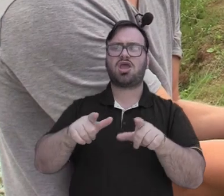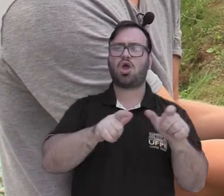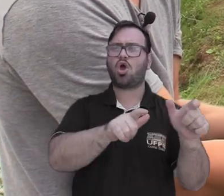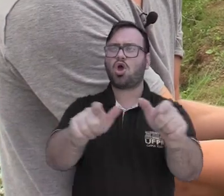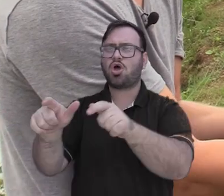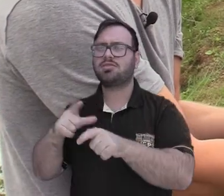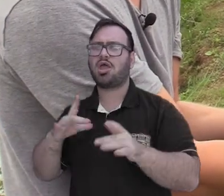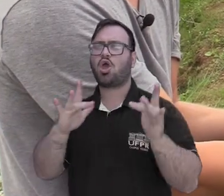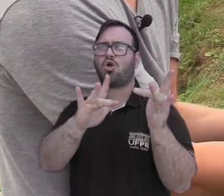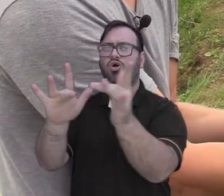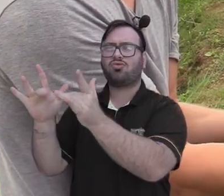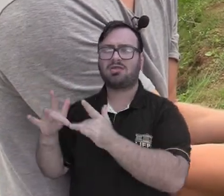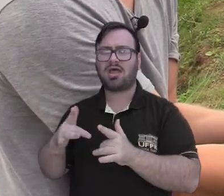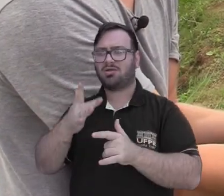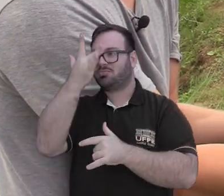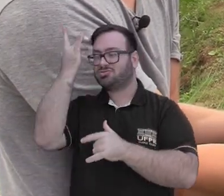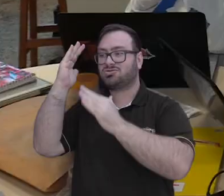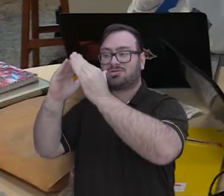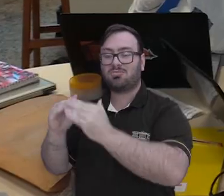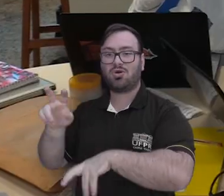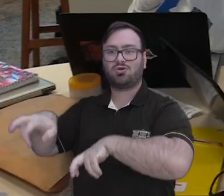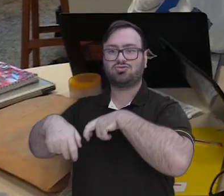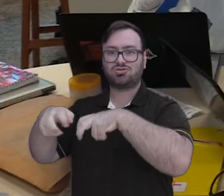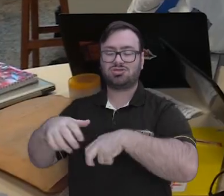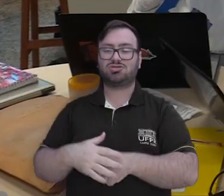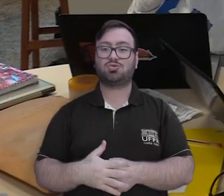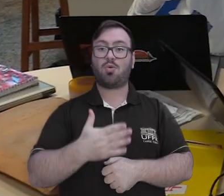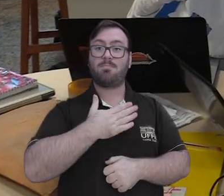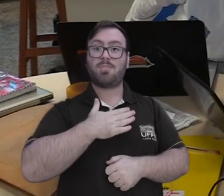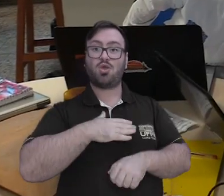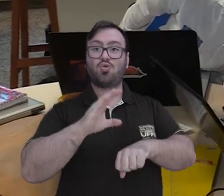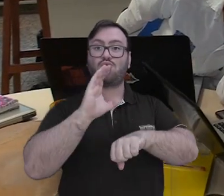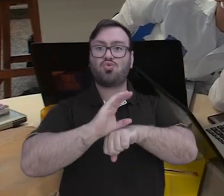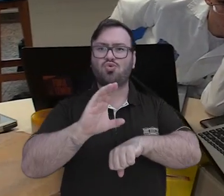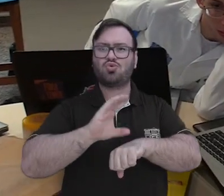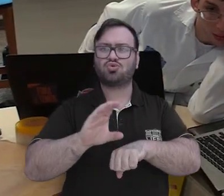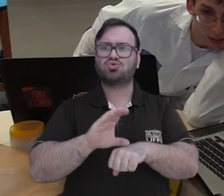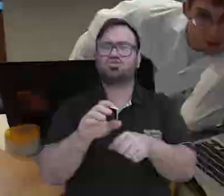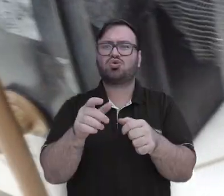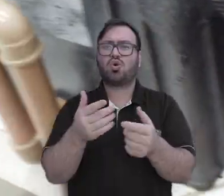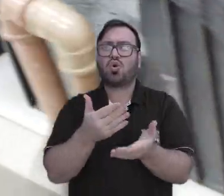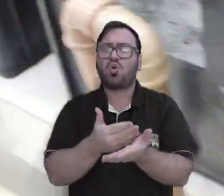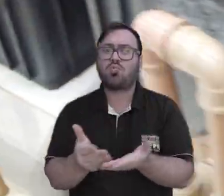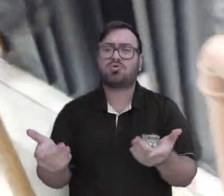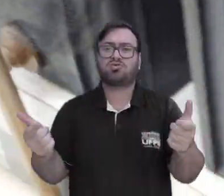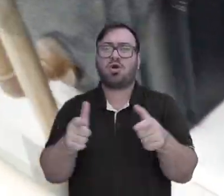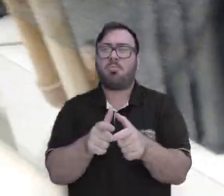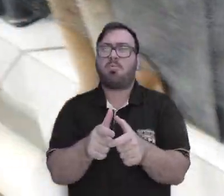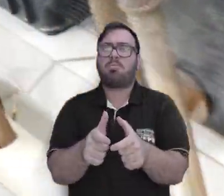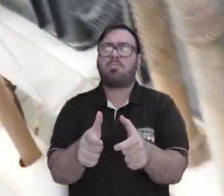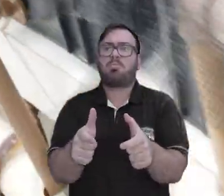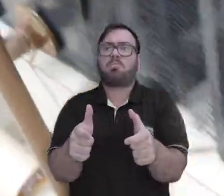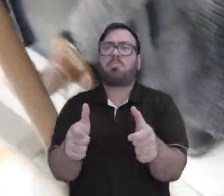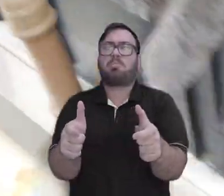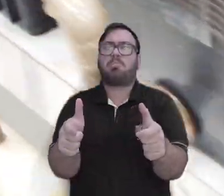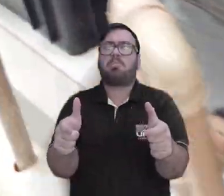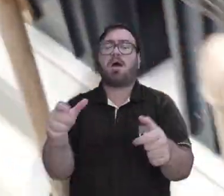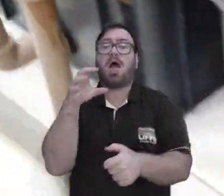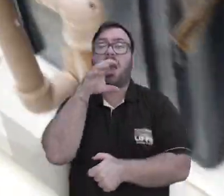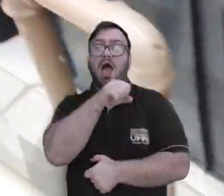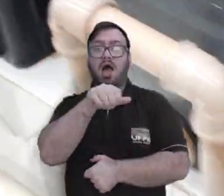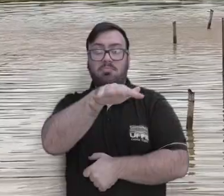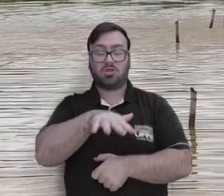gente tem bastante contato com alguns produtores na área. Como o meu curso é um curso que está expandindo muito rápido aqui na região,